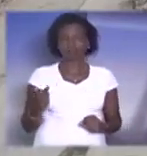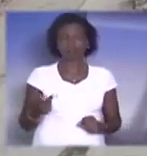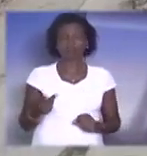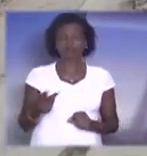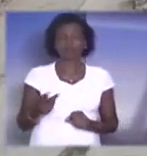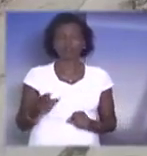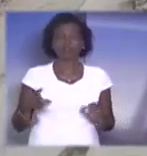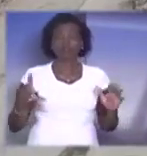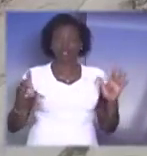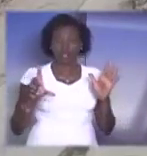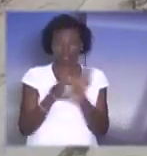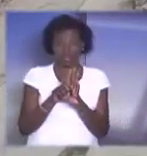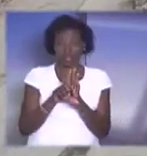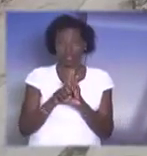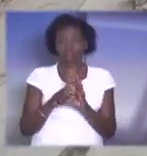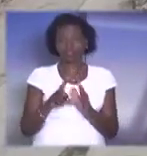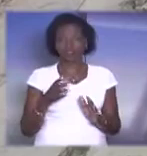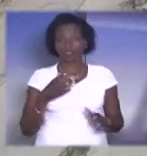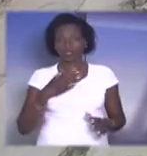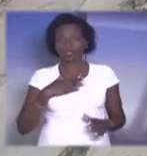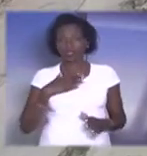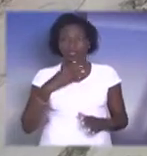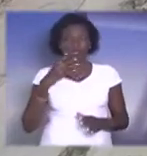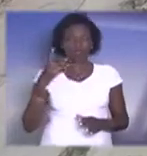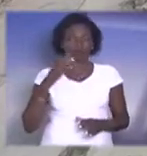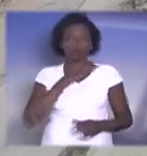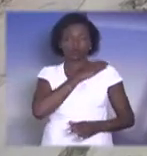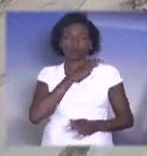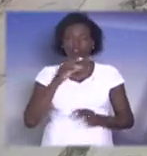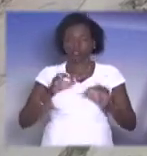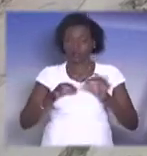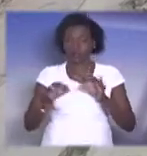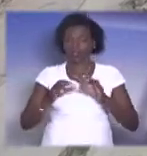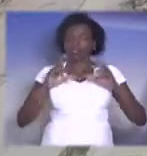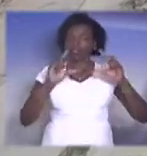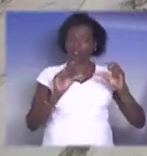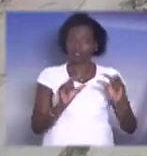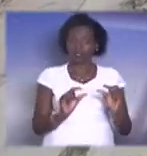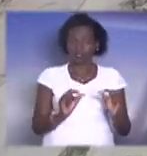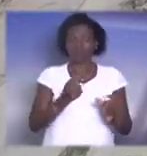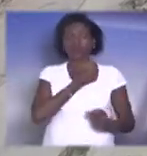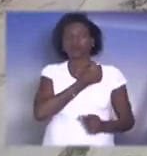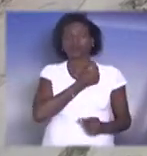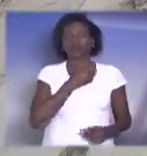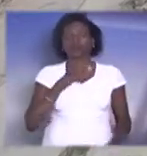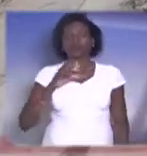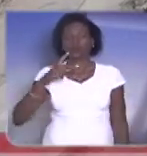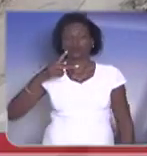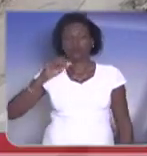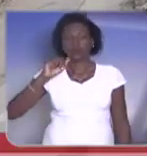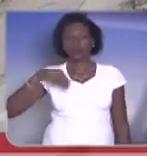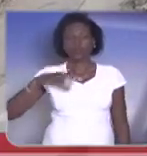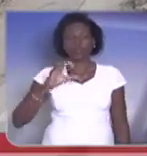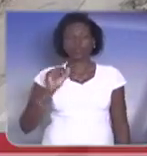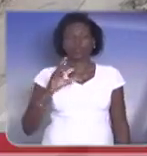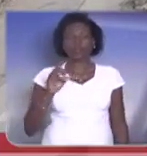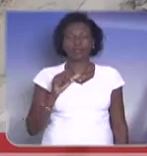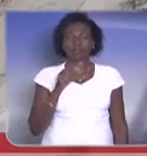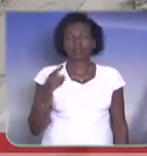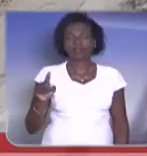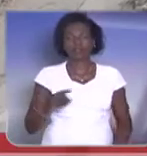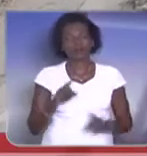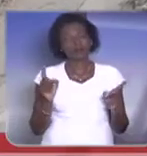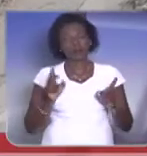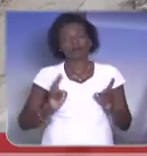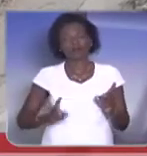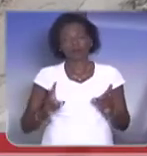lei, diminuíram os números desses famigerados pancadões. Mesmo assim, nós temos ainda, em média, um número de